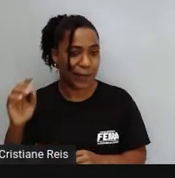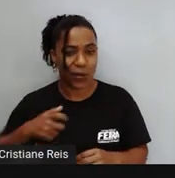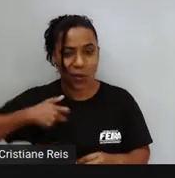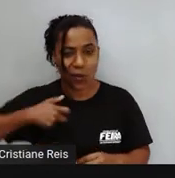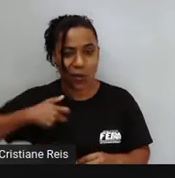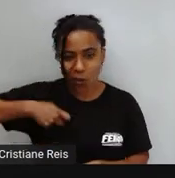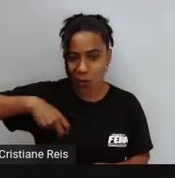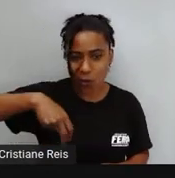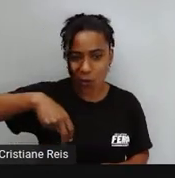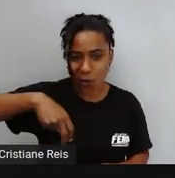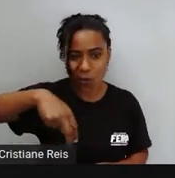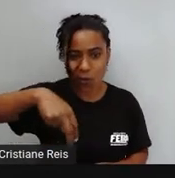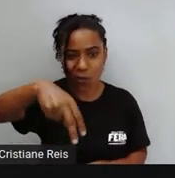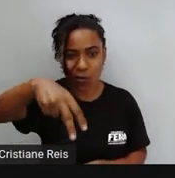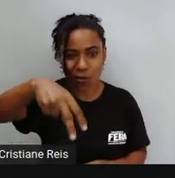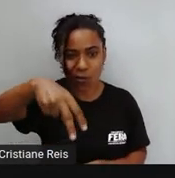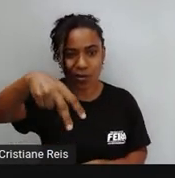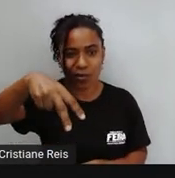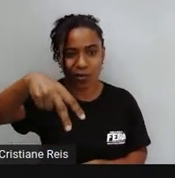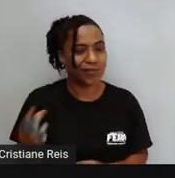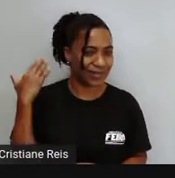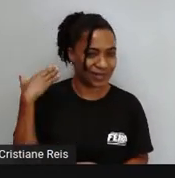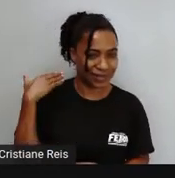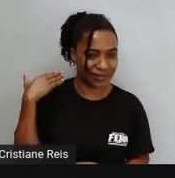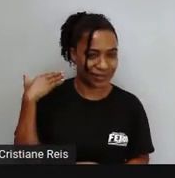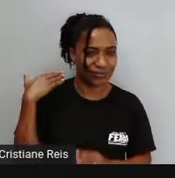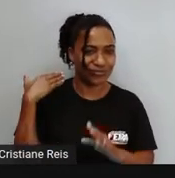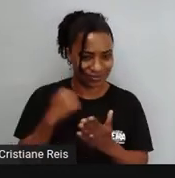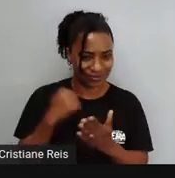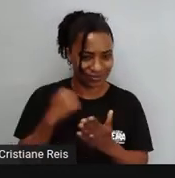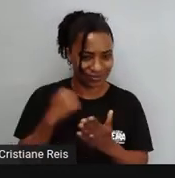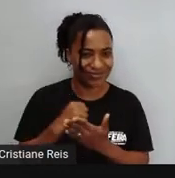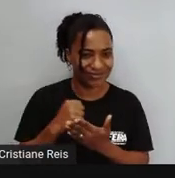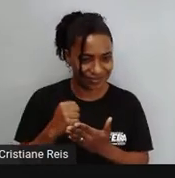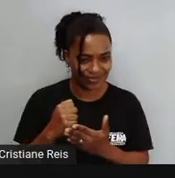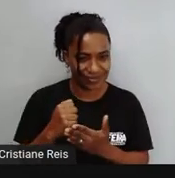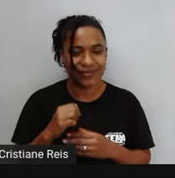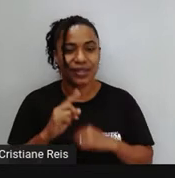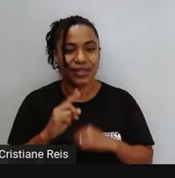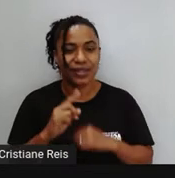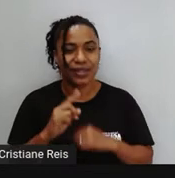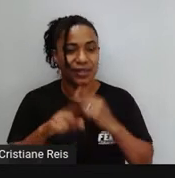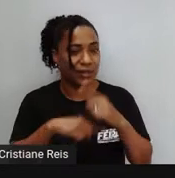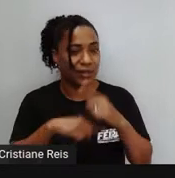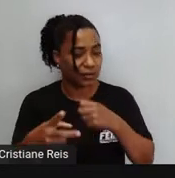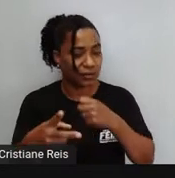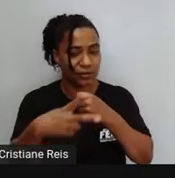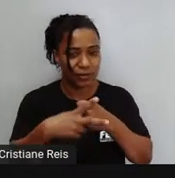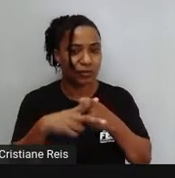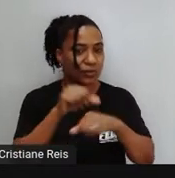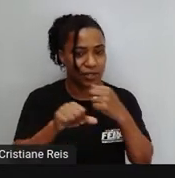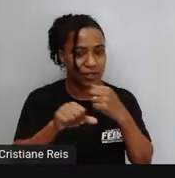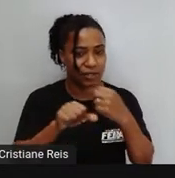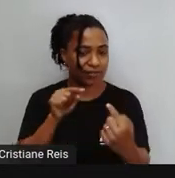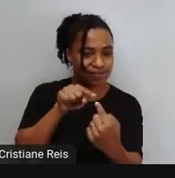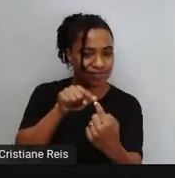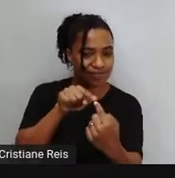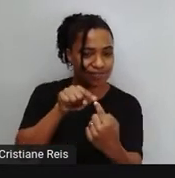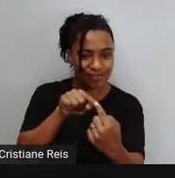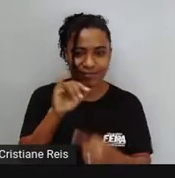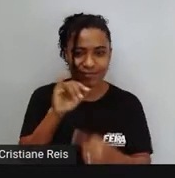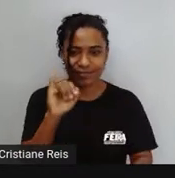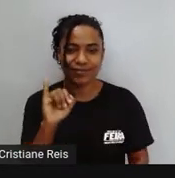preposição Without Sem Logo depois o verbo deve ser aplicado no gerúndio